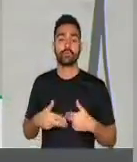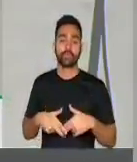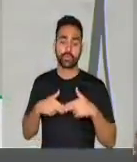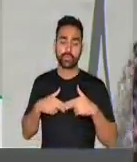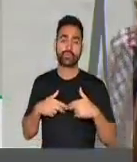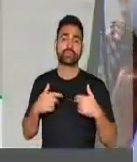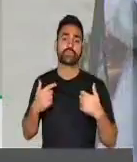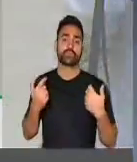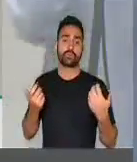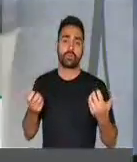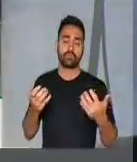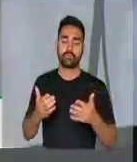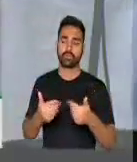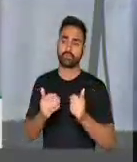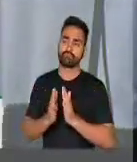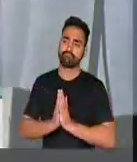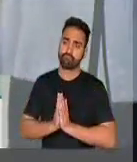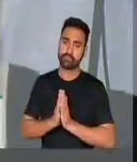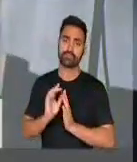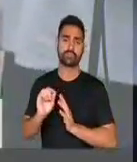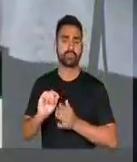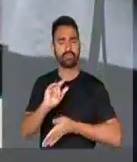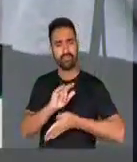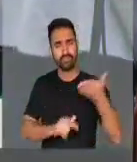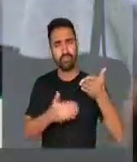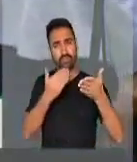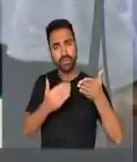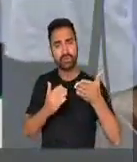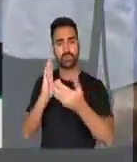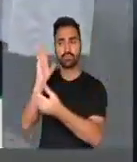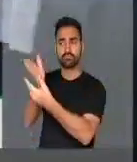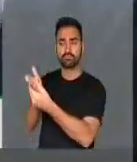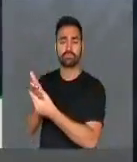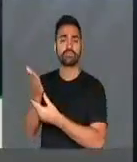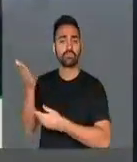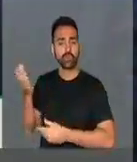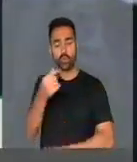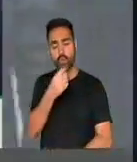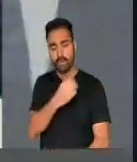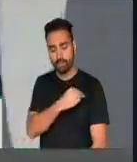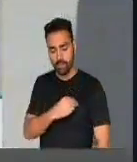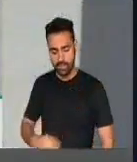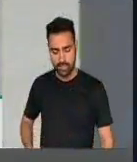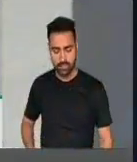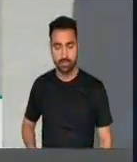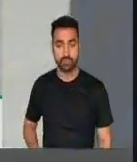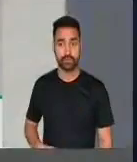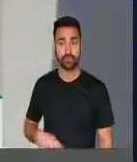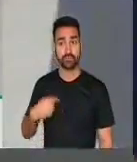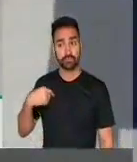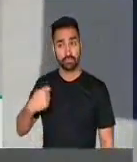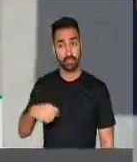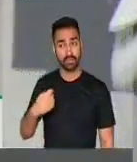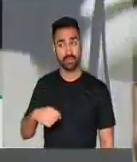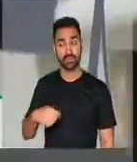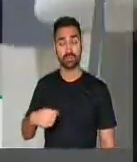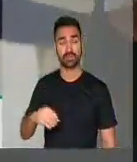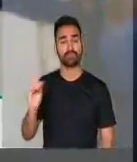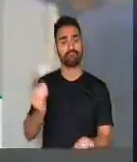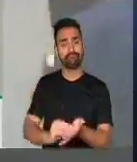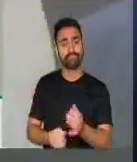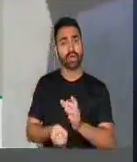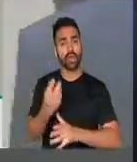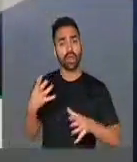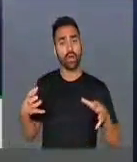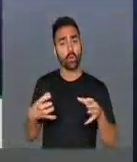Por isso, eu encareci, através de um requerimento ao próprio ministro, que ele designe uma